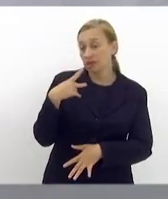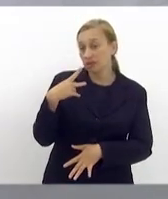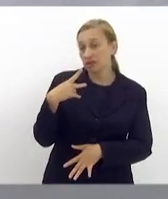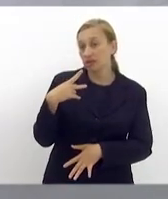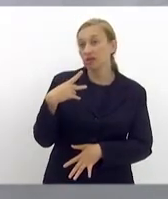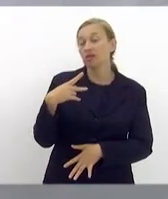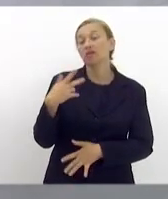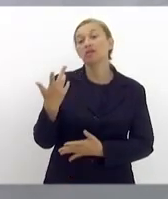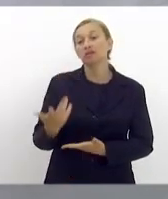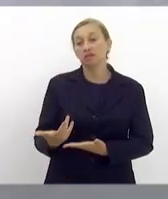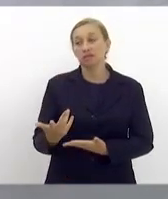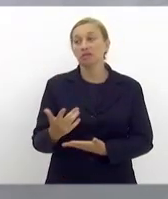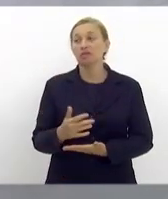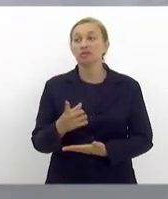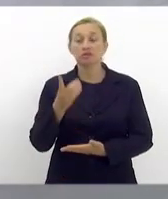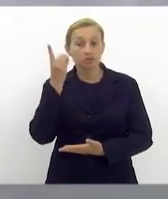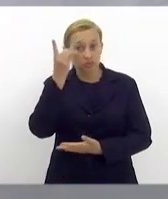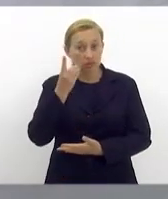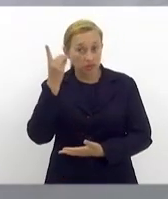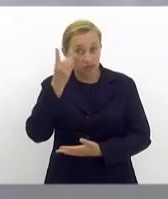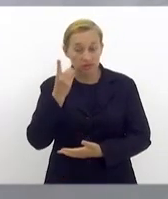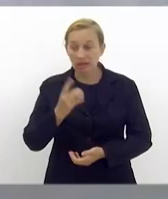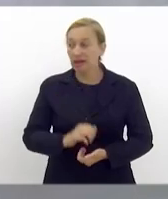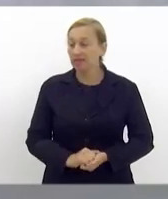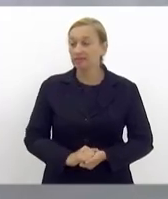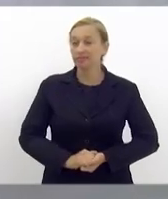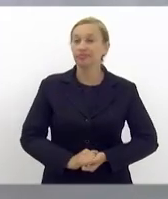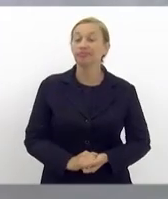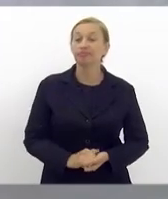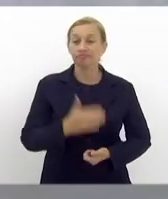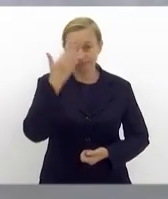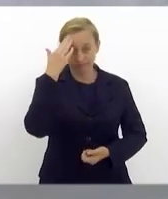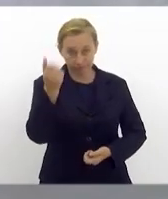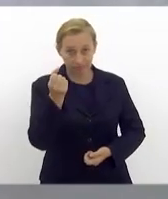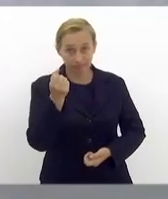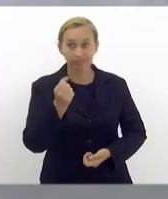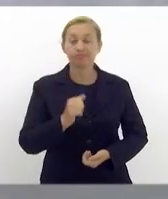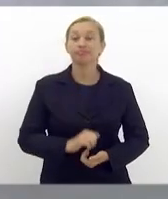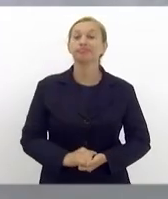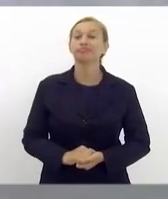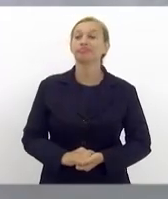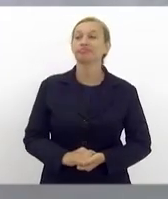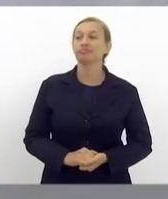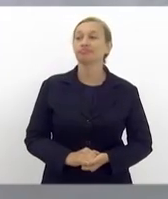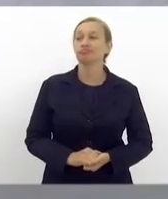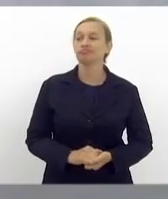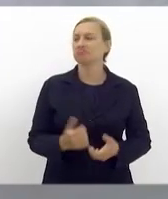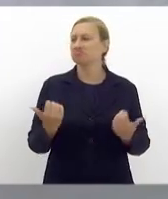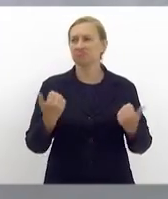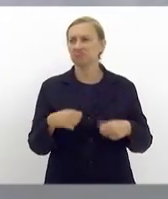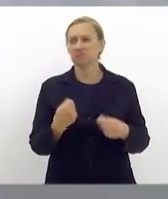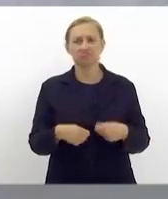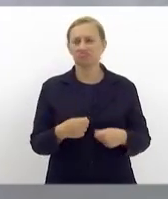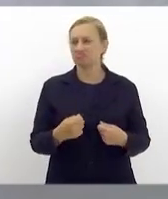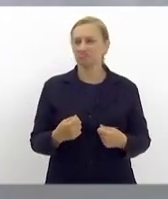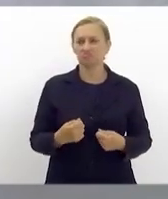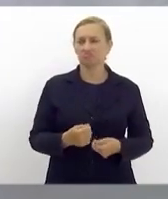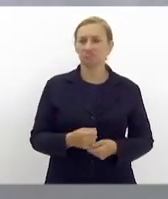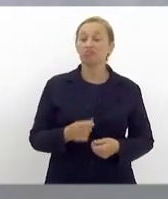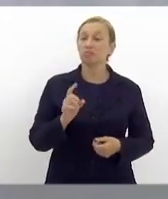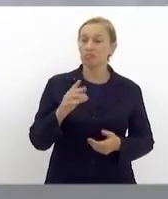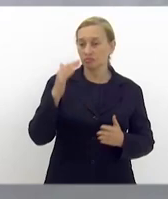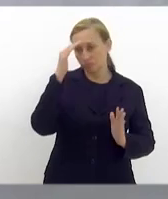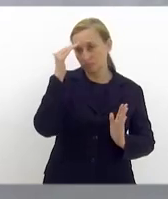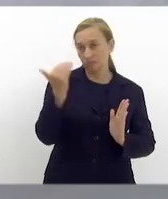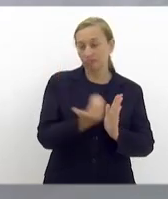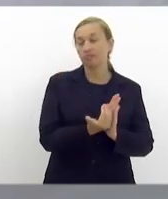usando a prerrogativa de deputado, interceder o que não havia necessidade disso. Basta o cumprimento